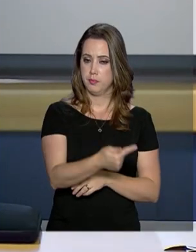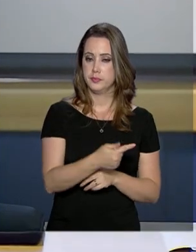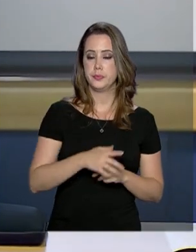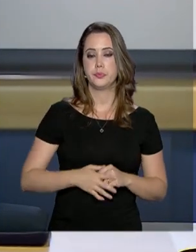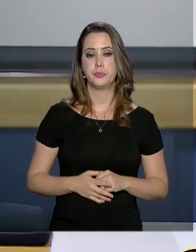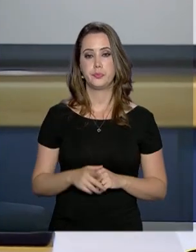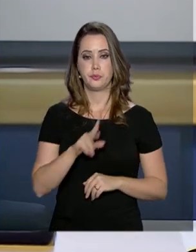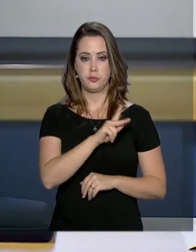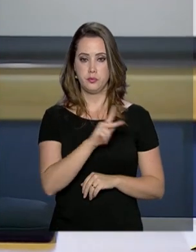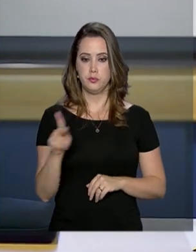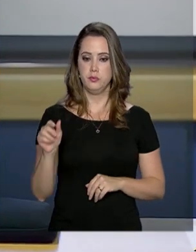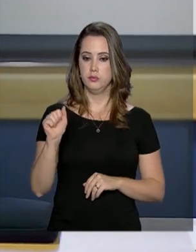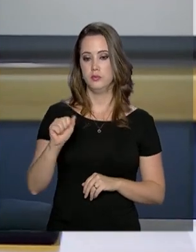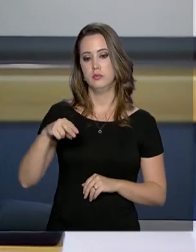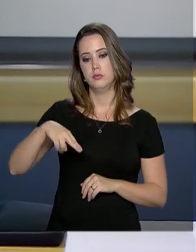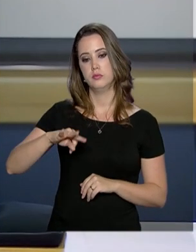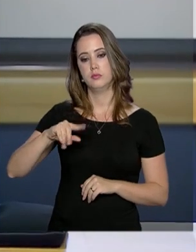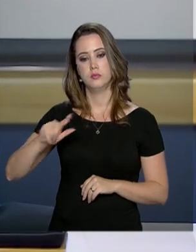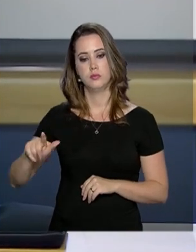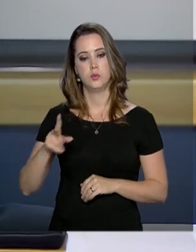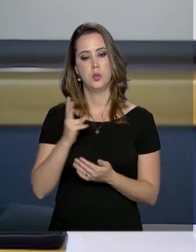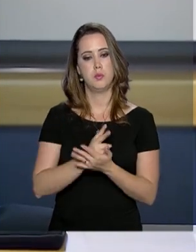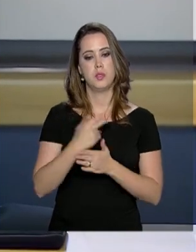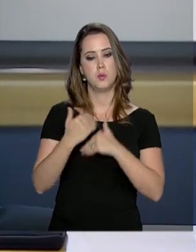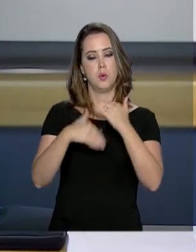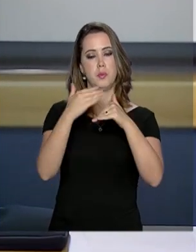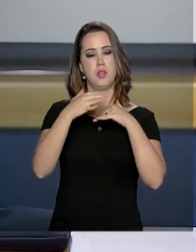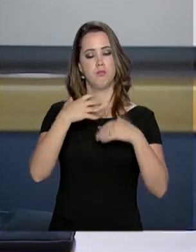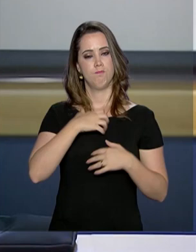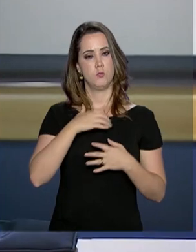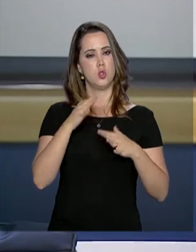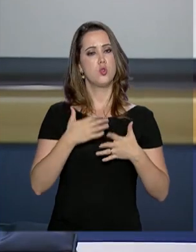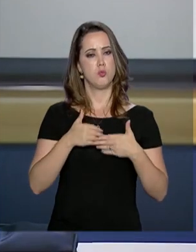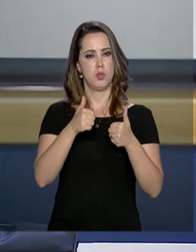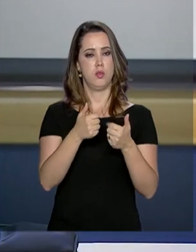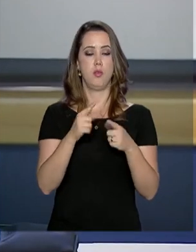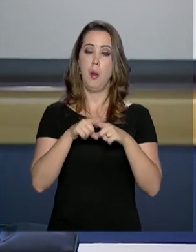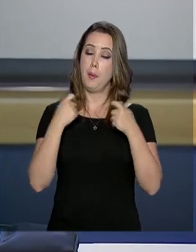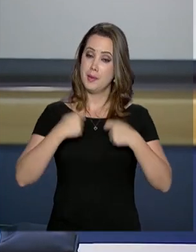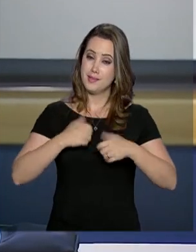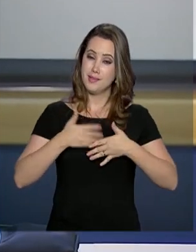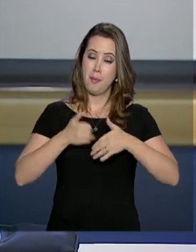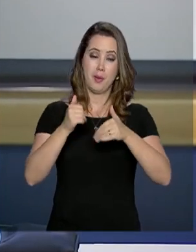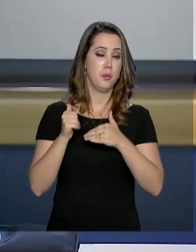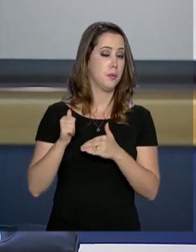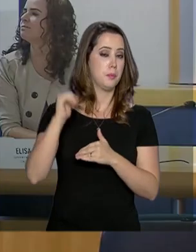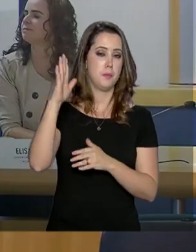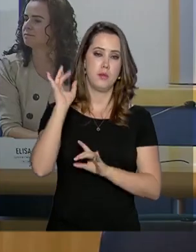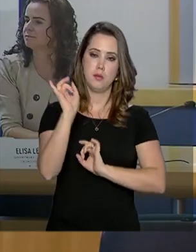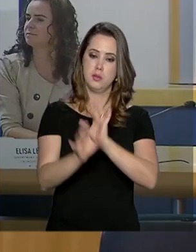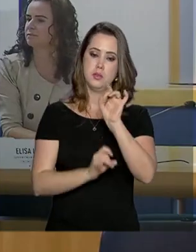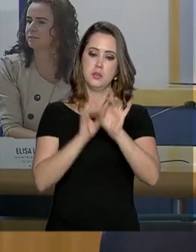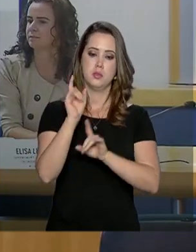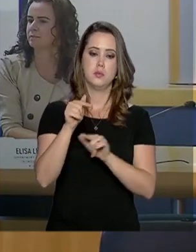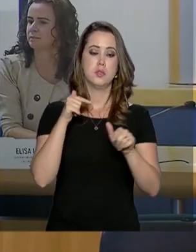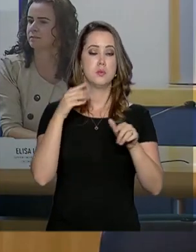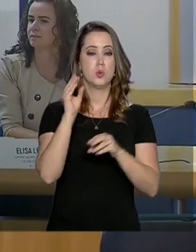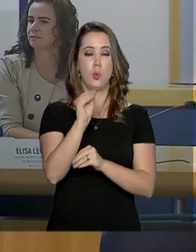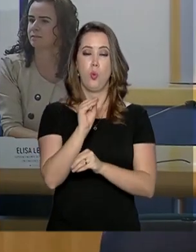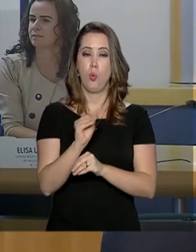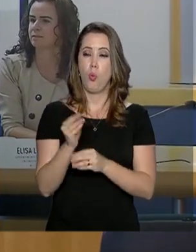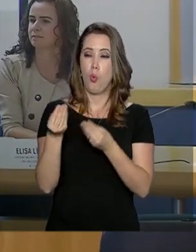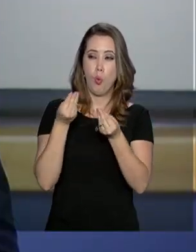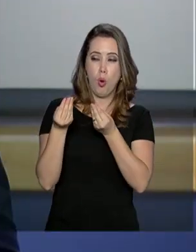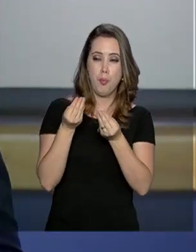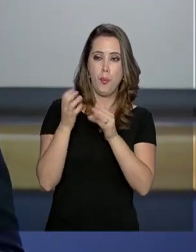Para o presidente da Anatel, apesar do aumento da satisfação, ainda há muito a ser melhorado, em especial sobre o atendimento